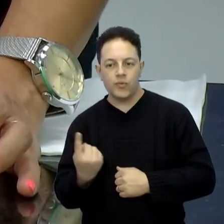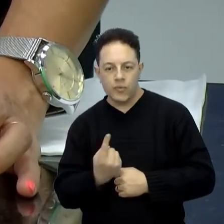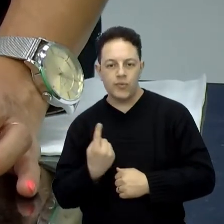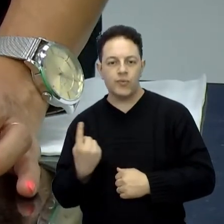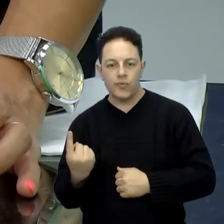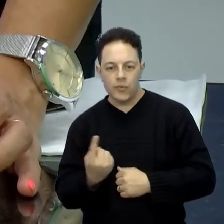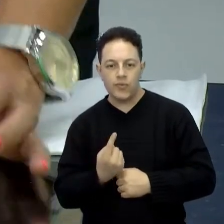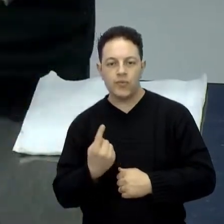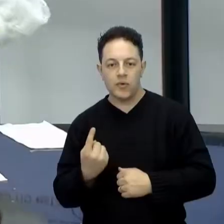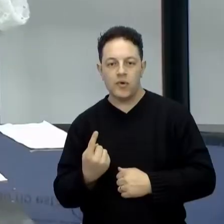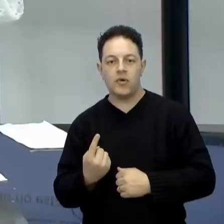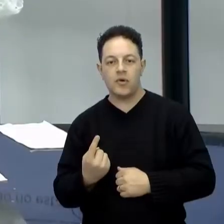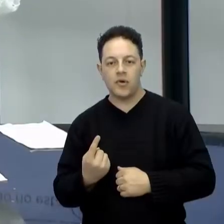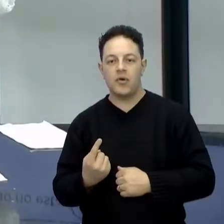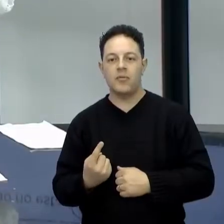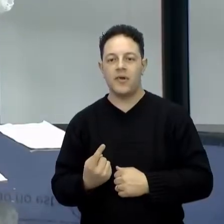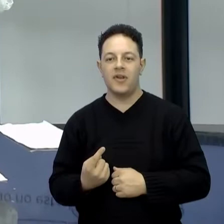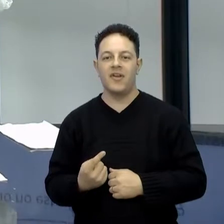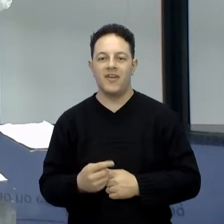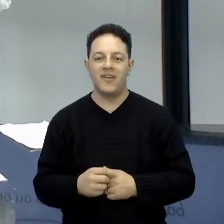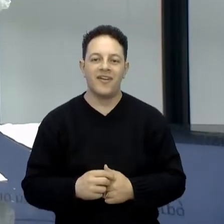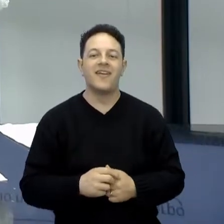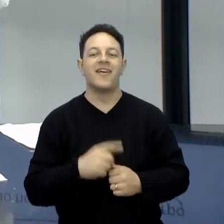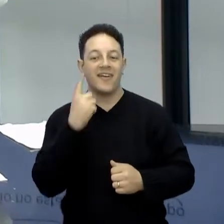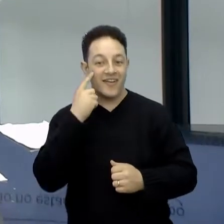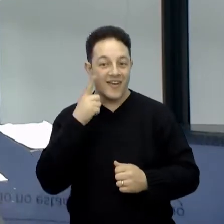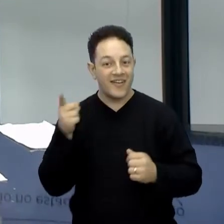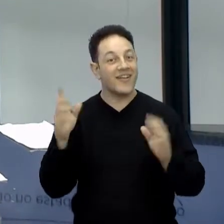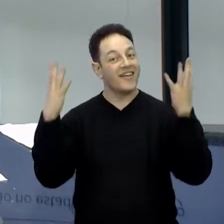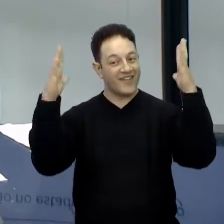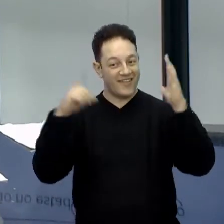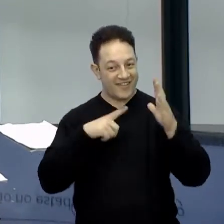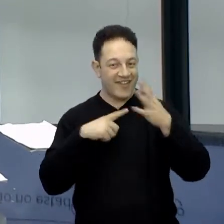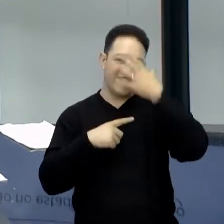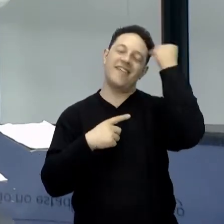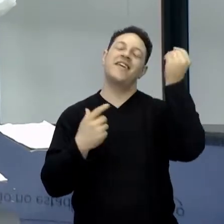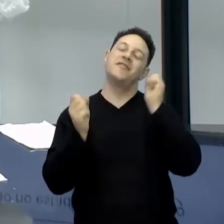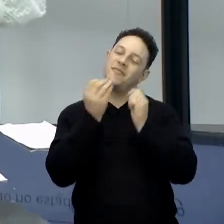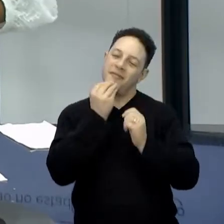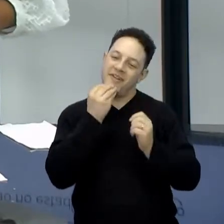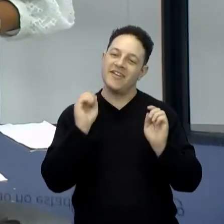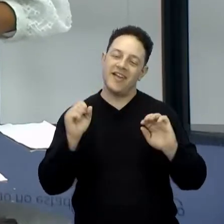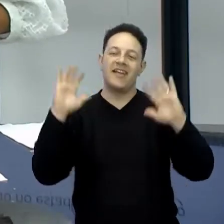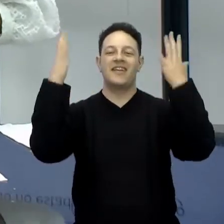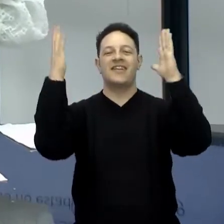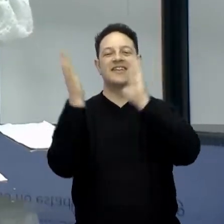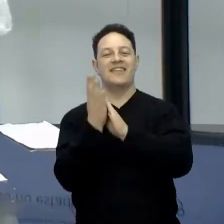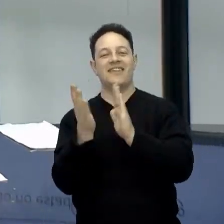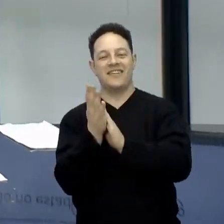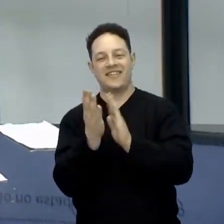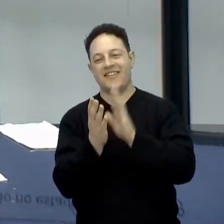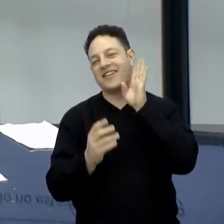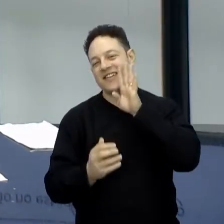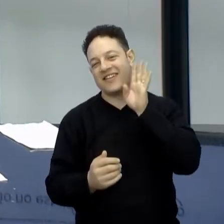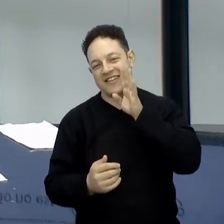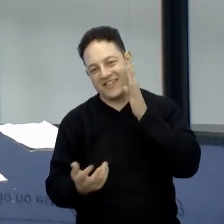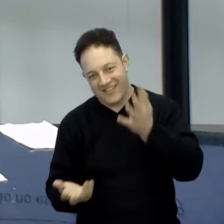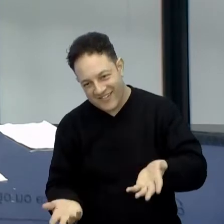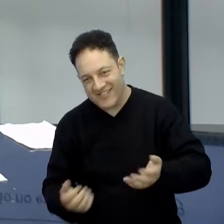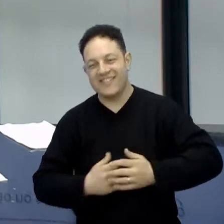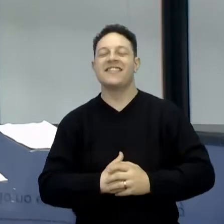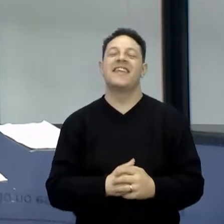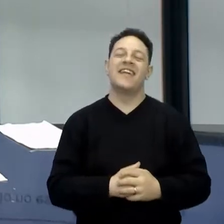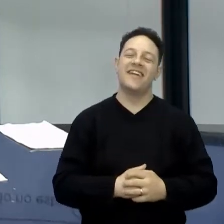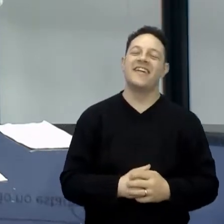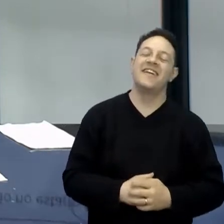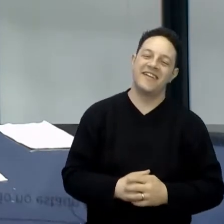Não é bonito? Tem aplausos? Eu esqueci de pôr aplausos, mas se tivesse aplausos, a gente ia bater aplausos, porque isso aqui é legal, né? Muito bem. Então,